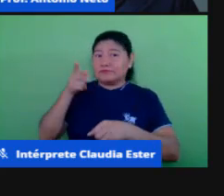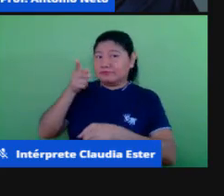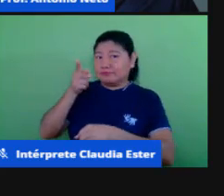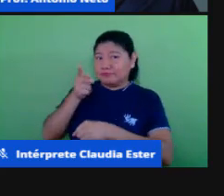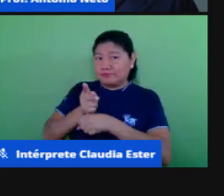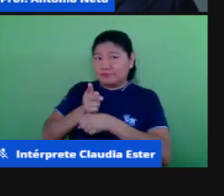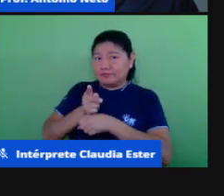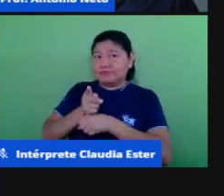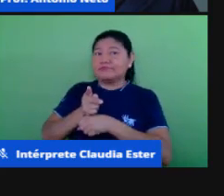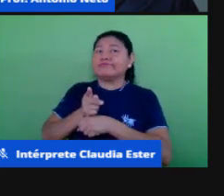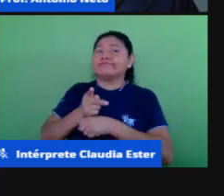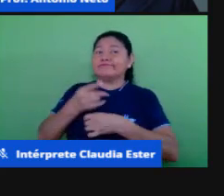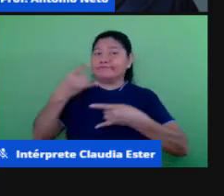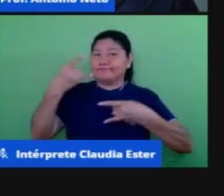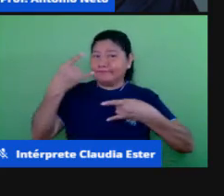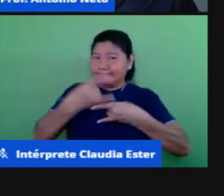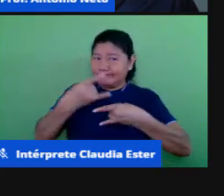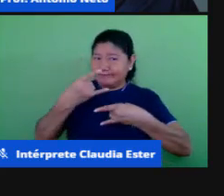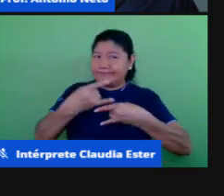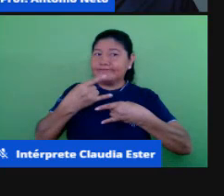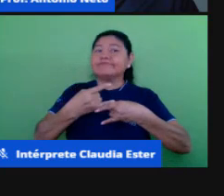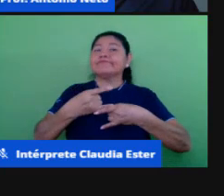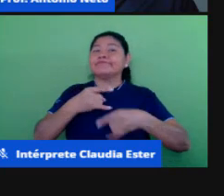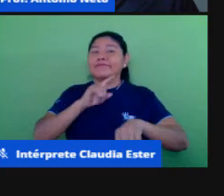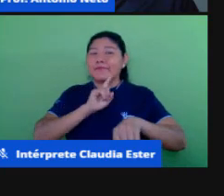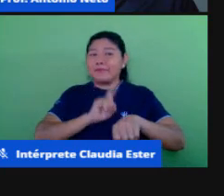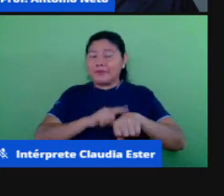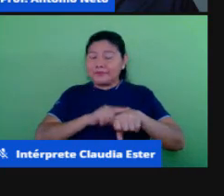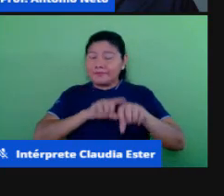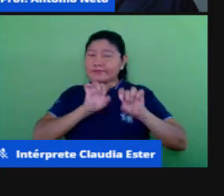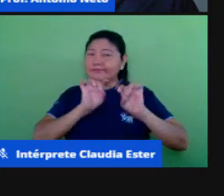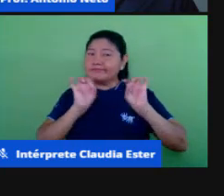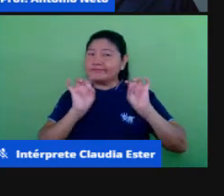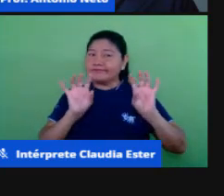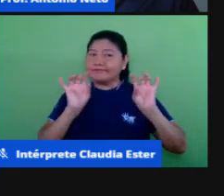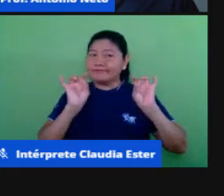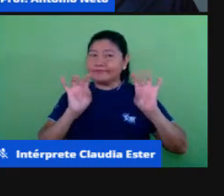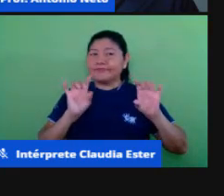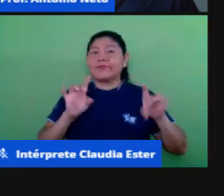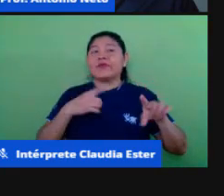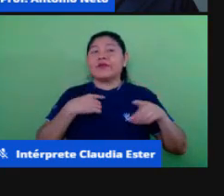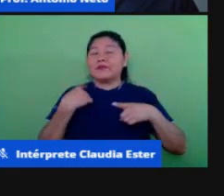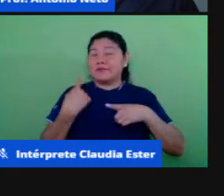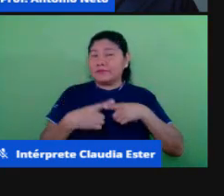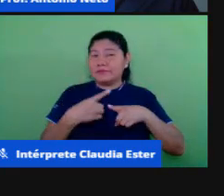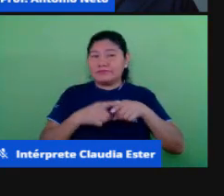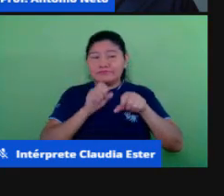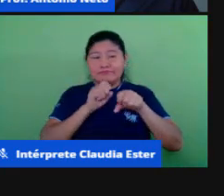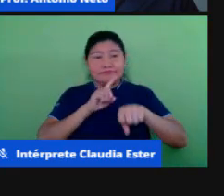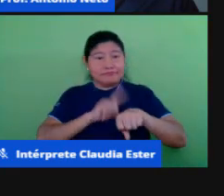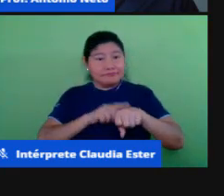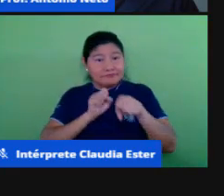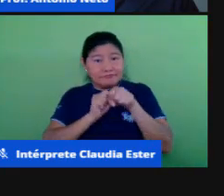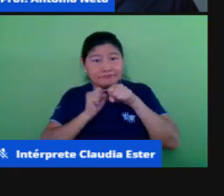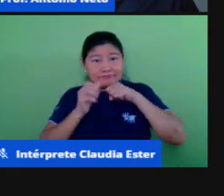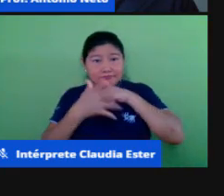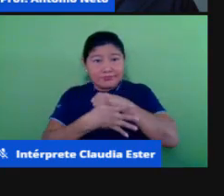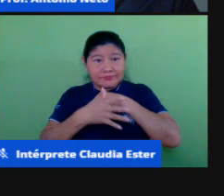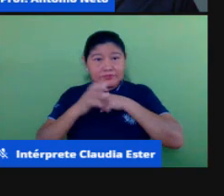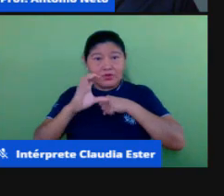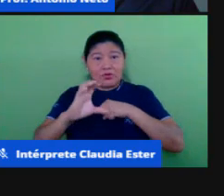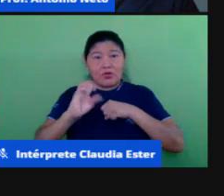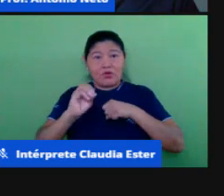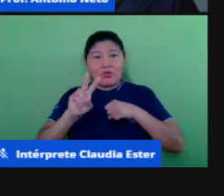remota, tendo em vista o momento pandêmico que vivemos e agradecemos a organização,